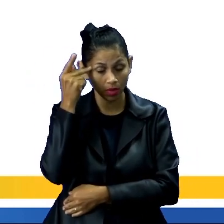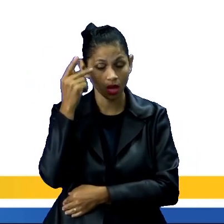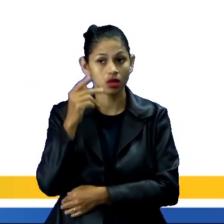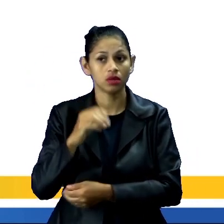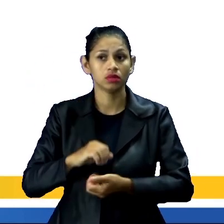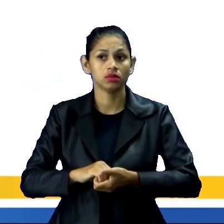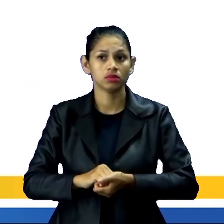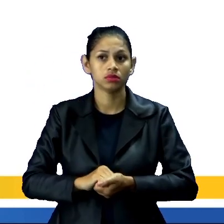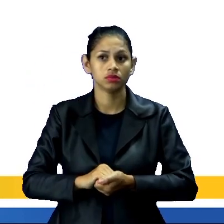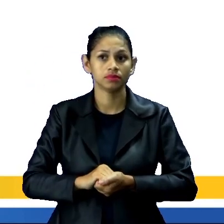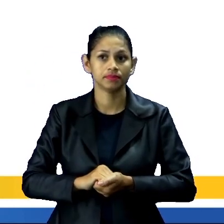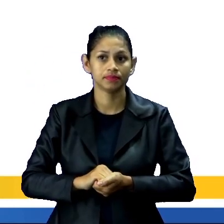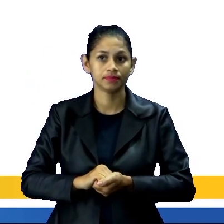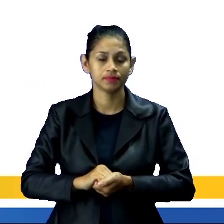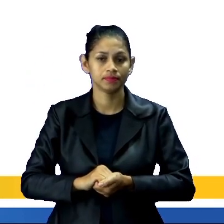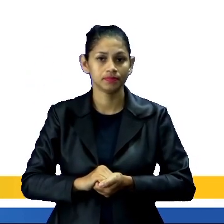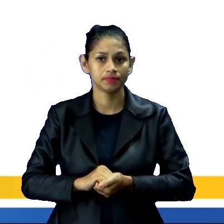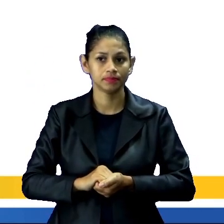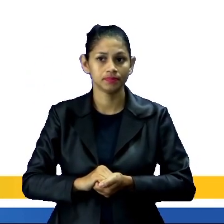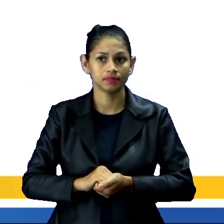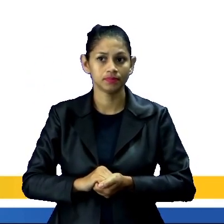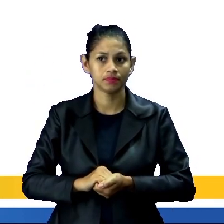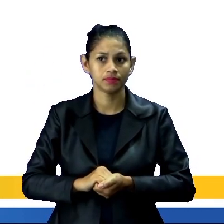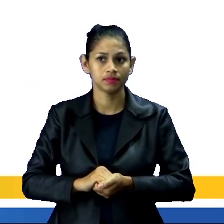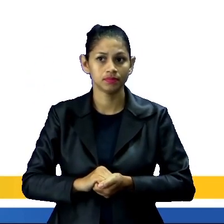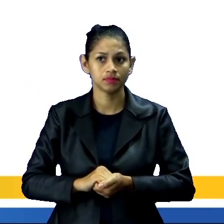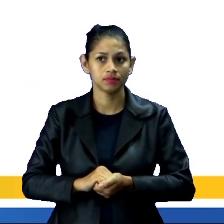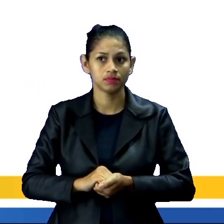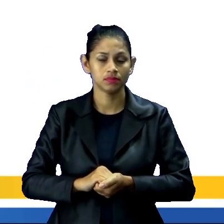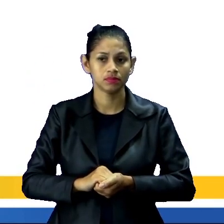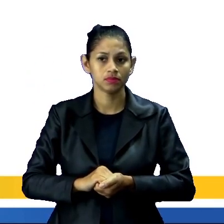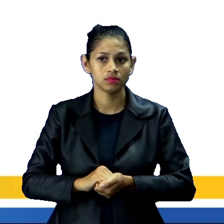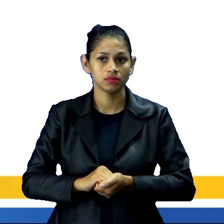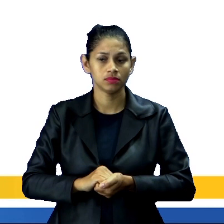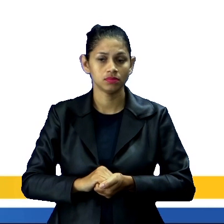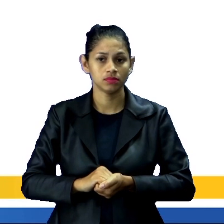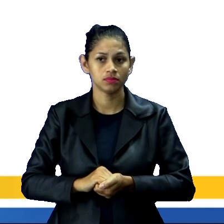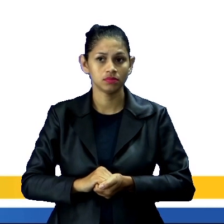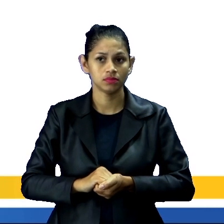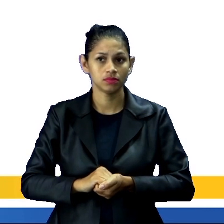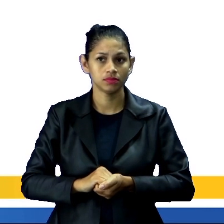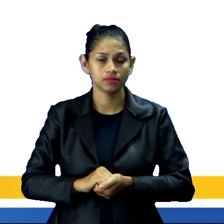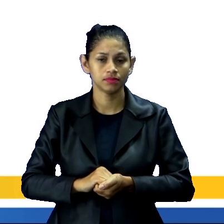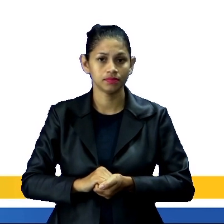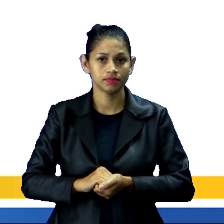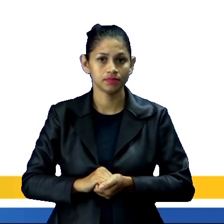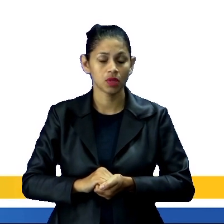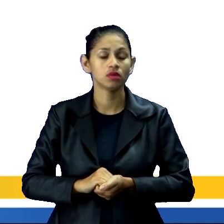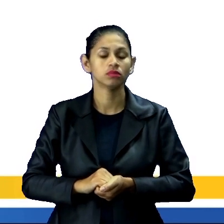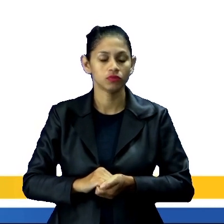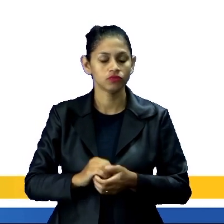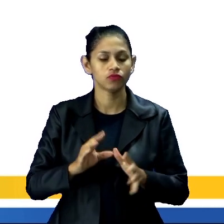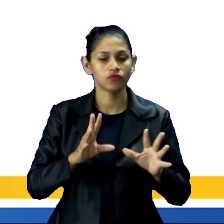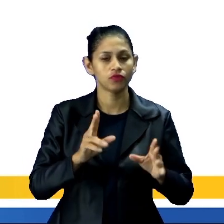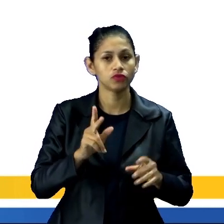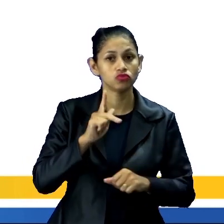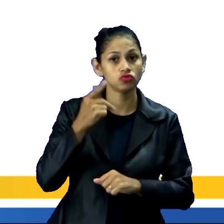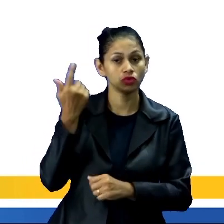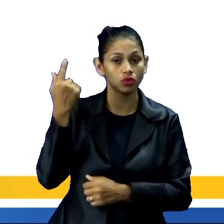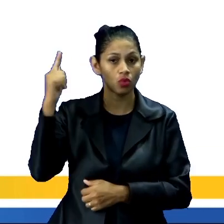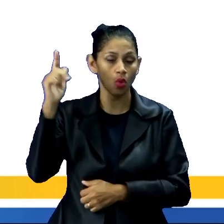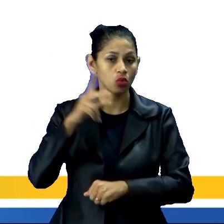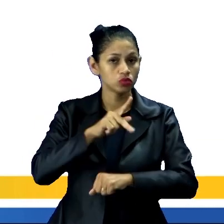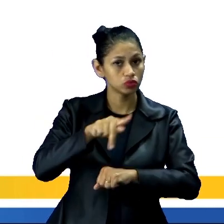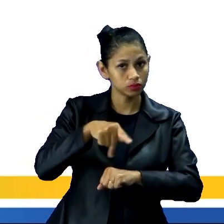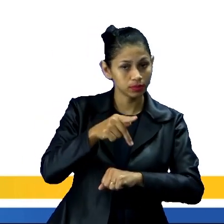Porque eles vieram de outros países para o nosso. Então, eles fizeram uma migração externa. Ou seja, eles não